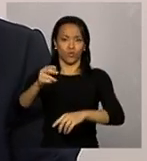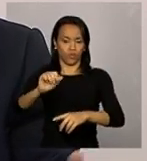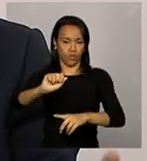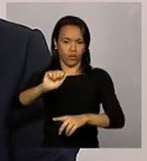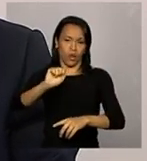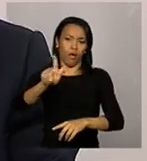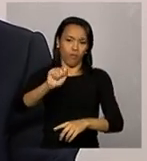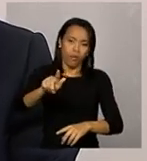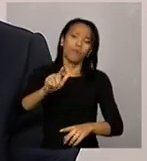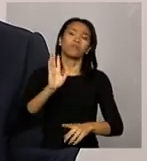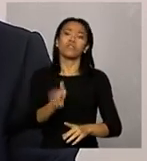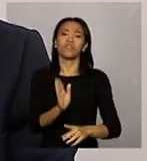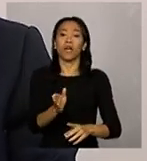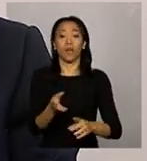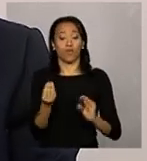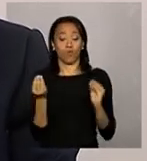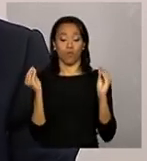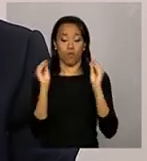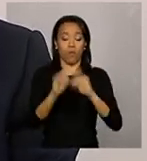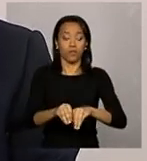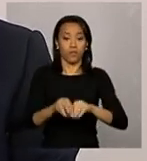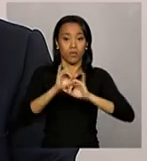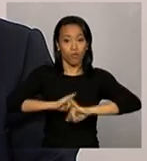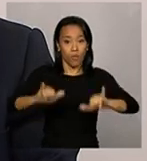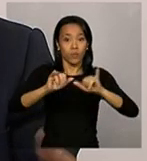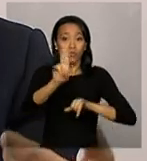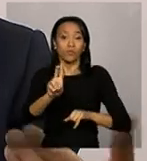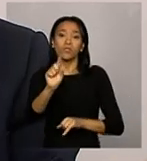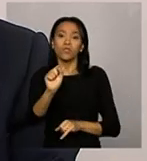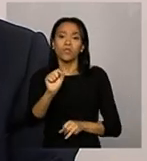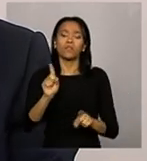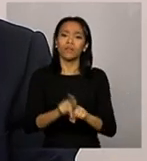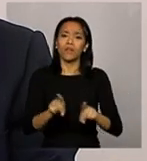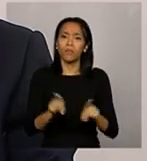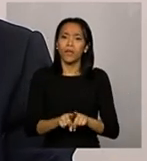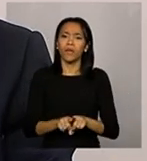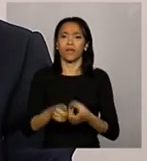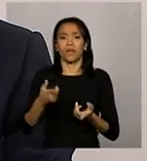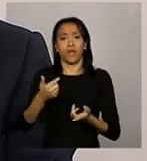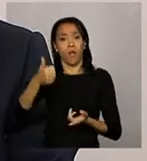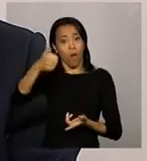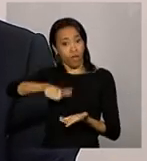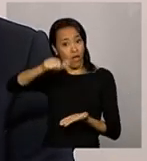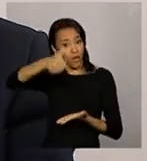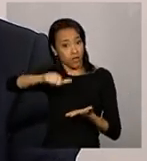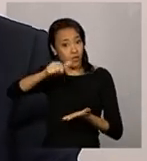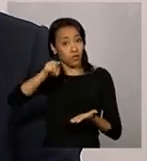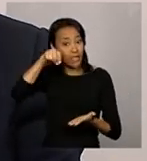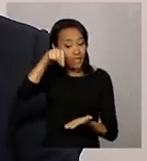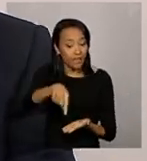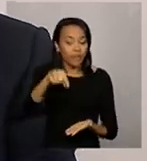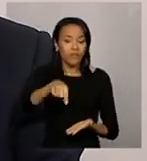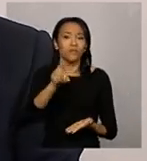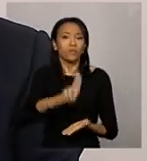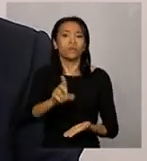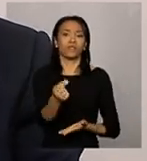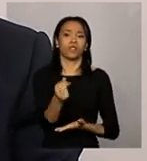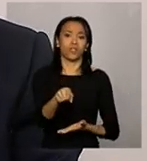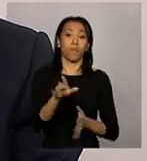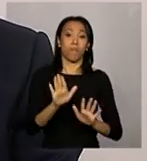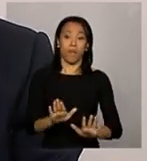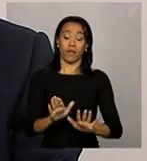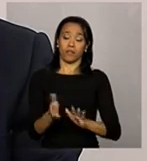ao lançamento da prestação de contas e com relação ao parecer deliberativo sobre essa prestação de contas. Mas a Senar, que